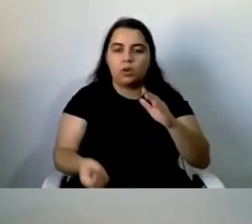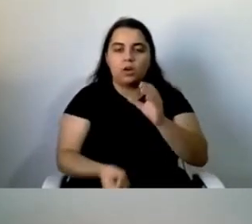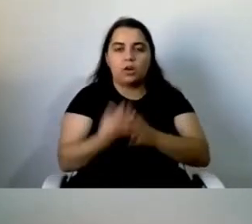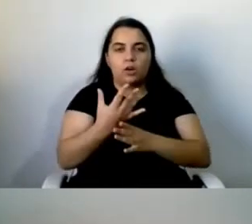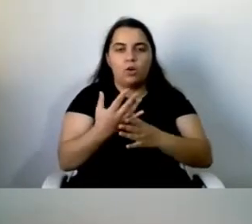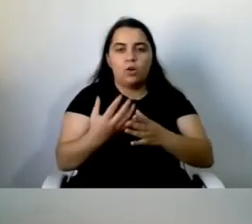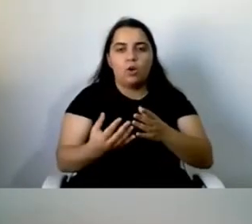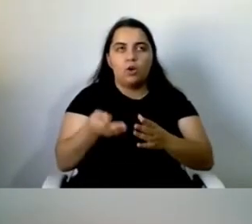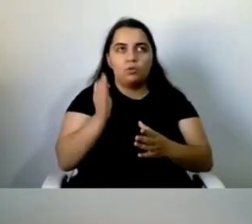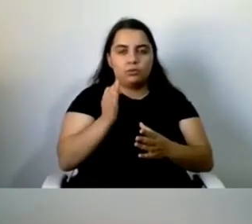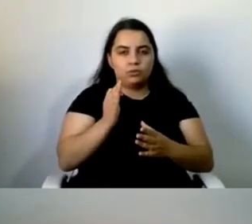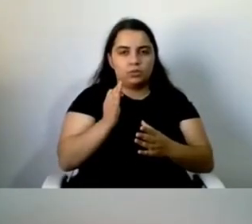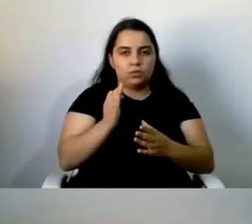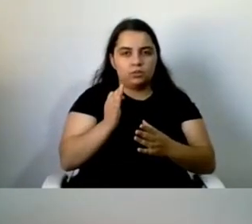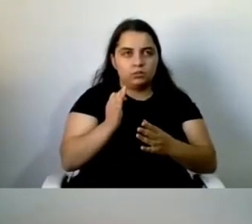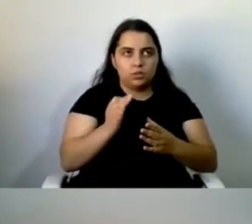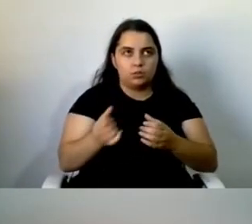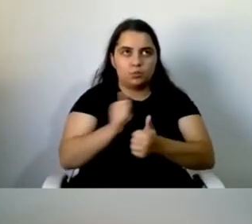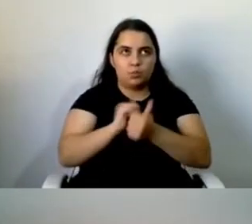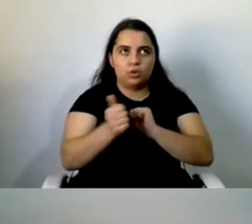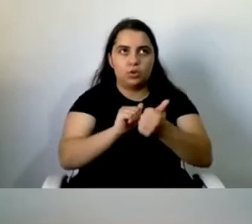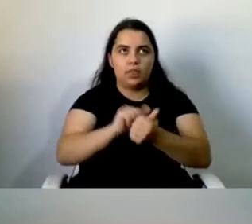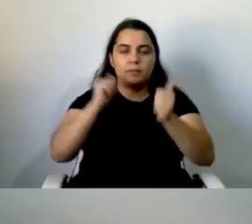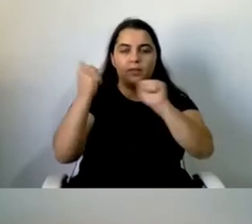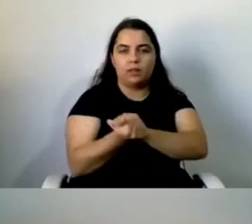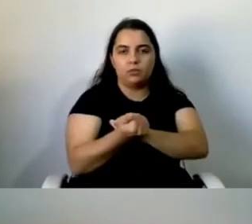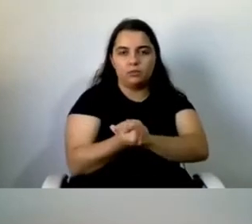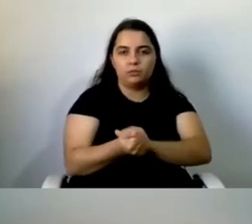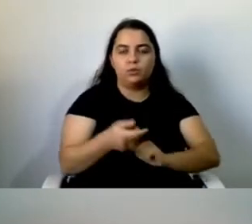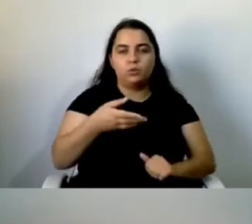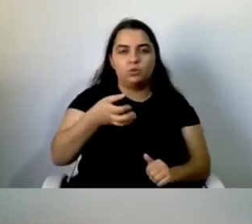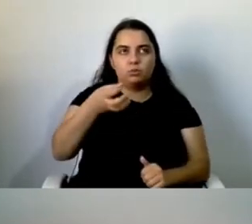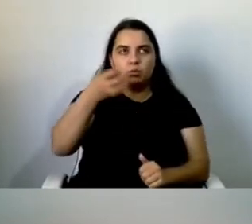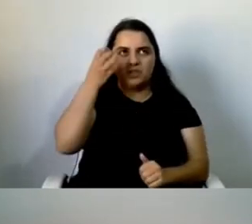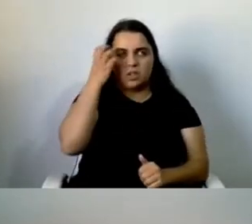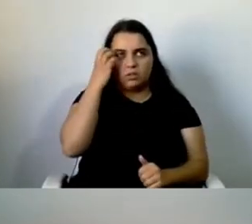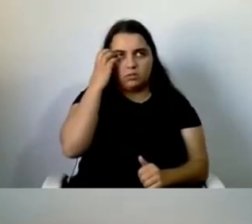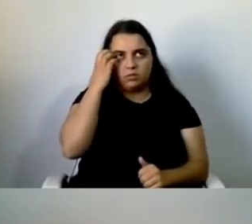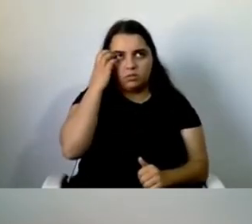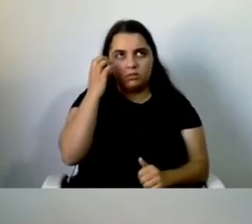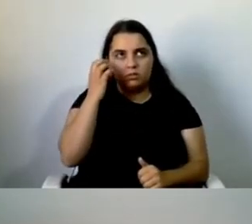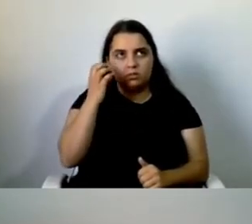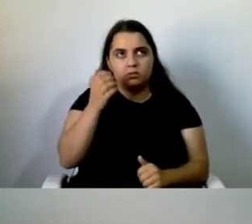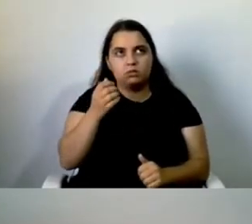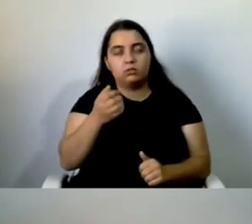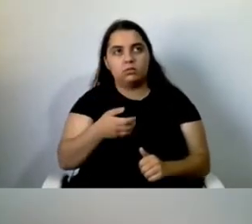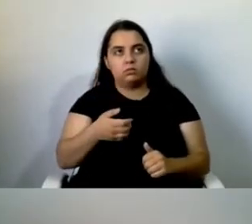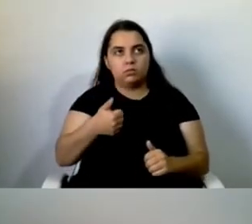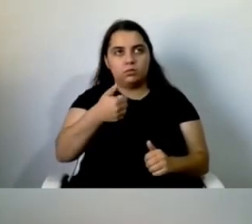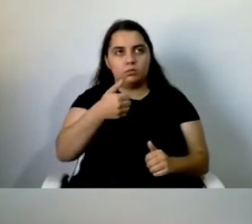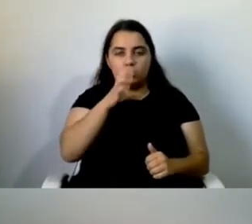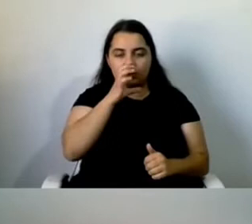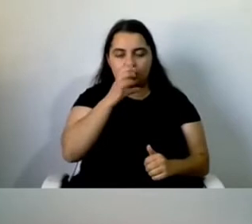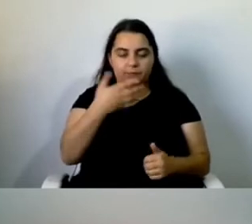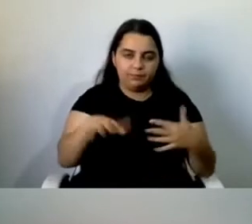Boa Vista Futebol Clube. Dois anos mais tarde, em 83, criou a sessão de esporto adaptado no Futebol Clube do Porto. Em